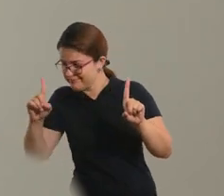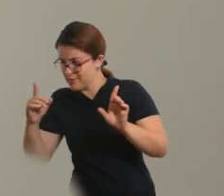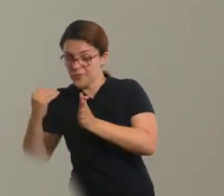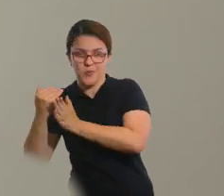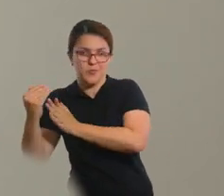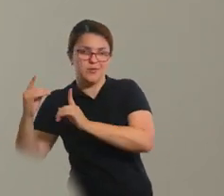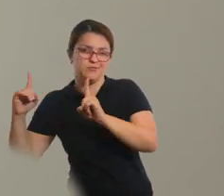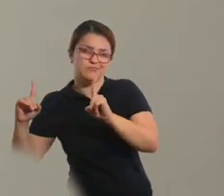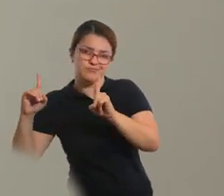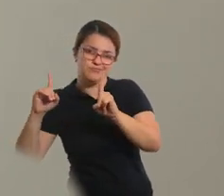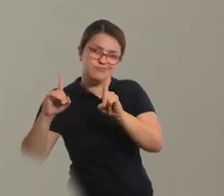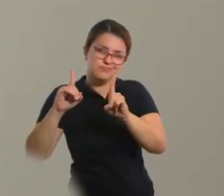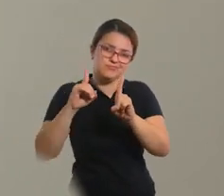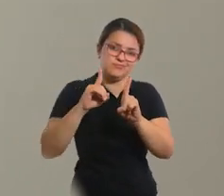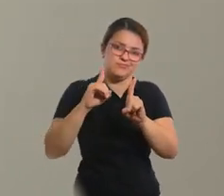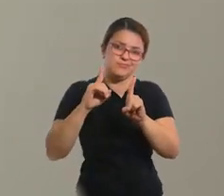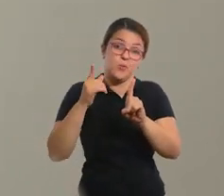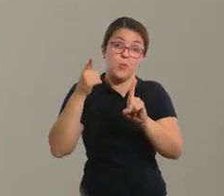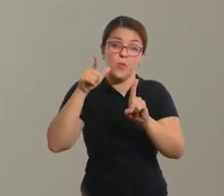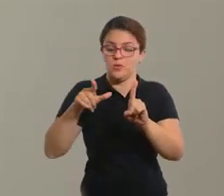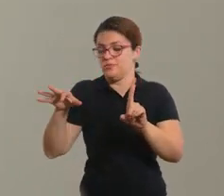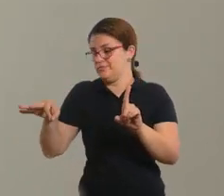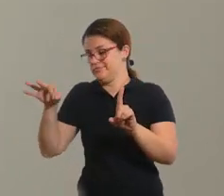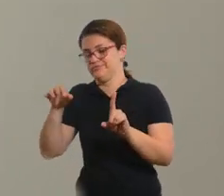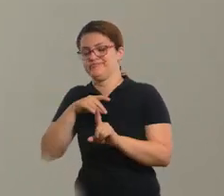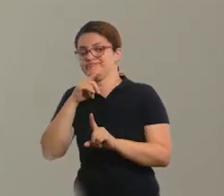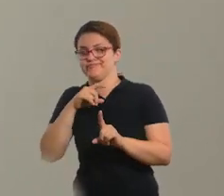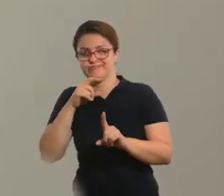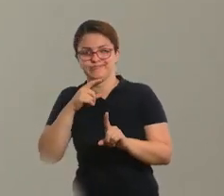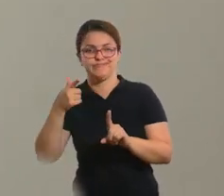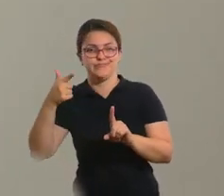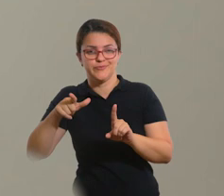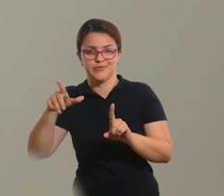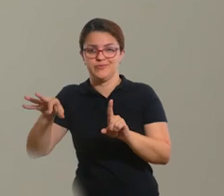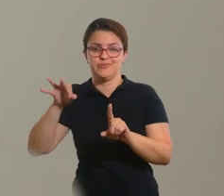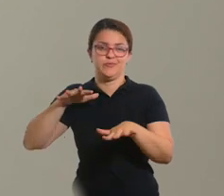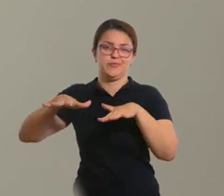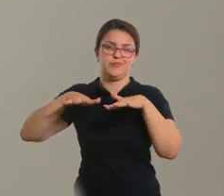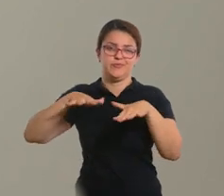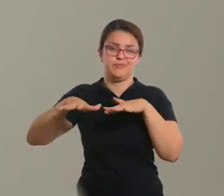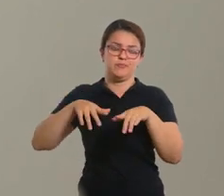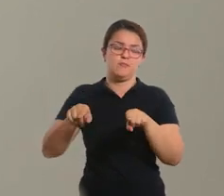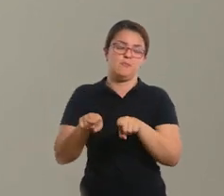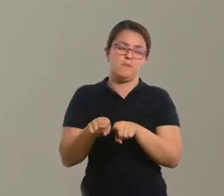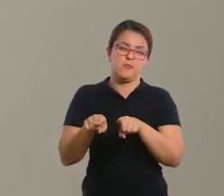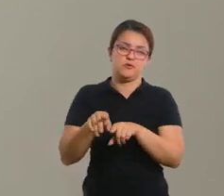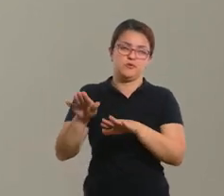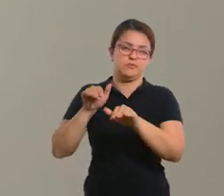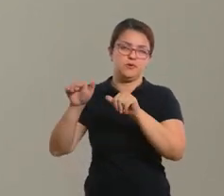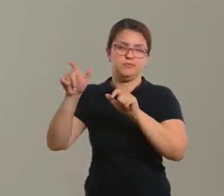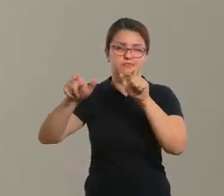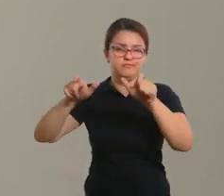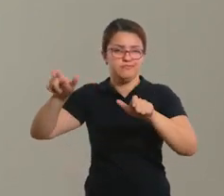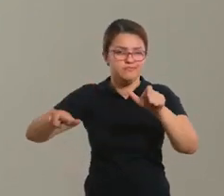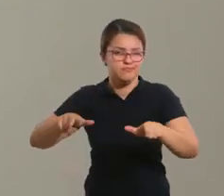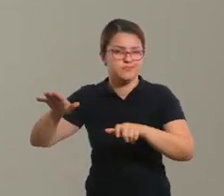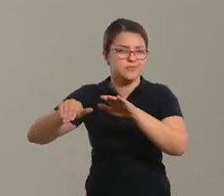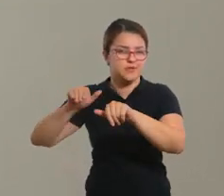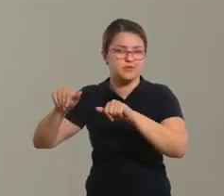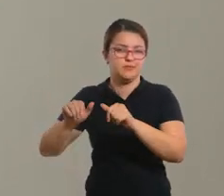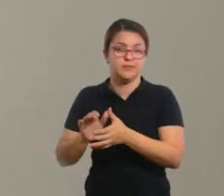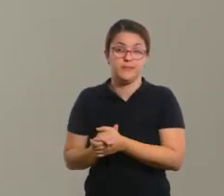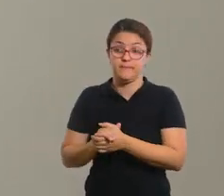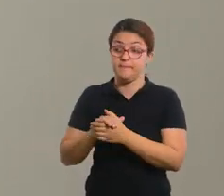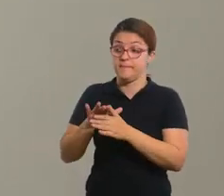novamente, ou sorteie o outro, né, caso ela esteja, não esteja conseguindo executar. Você pode fazer com mais pessoas, só que nesse